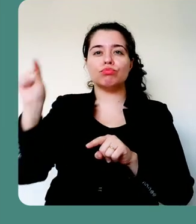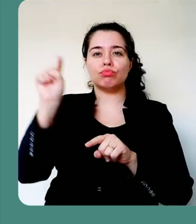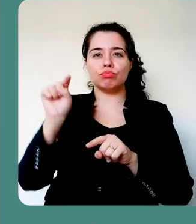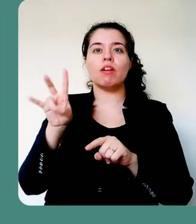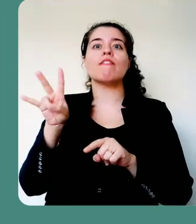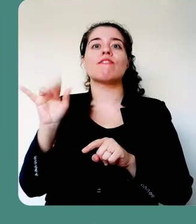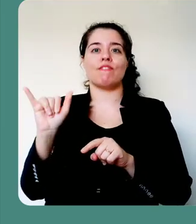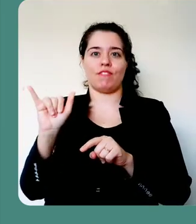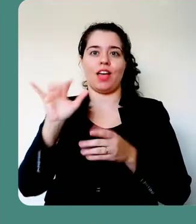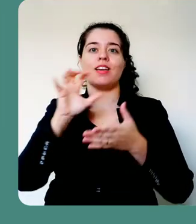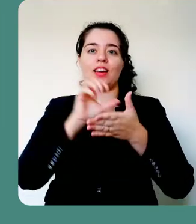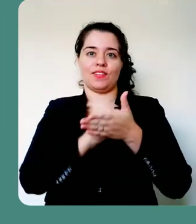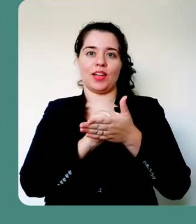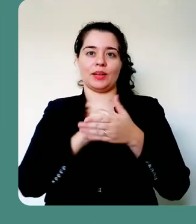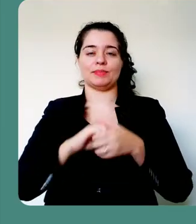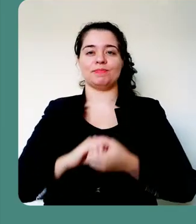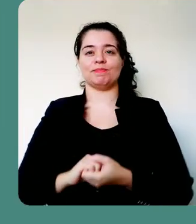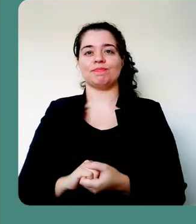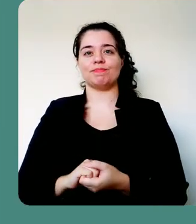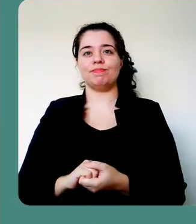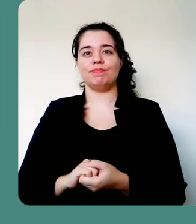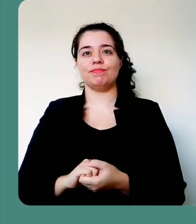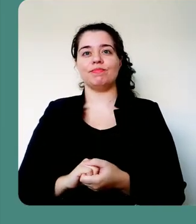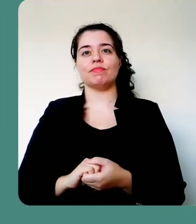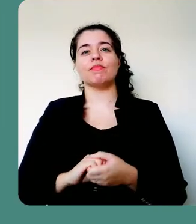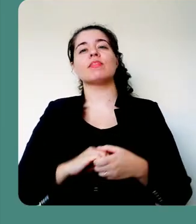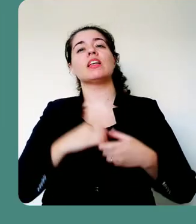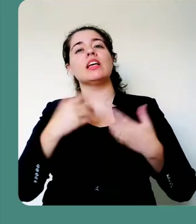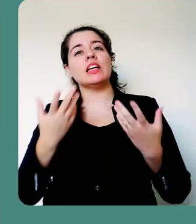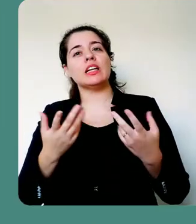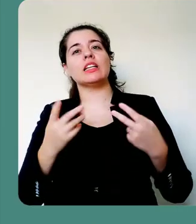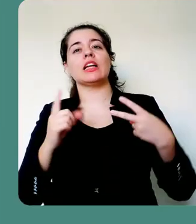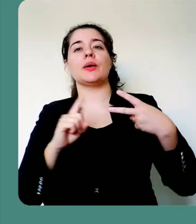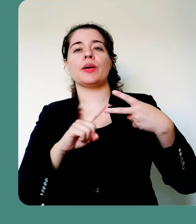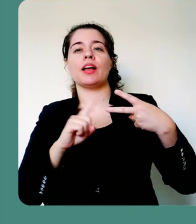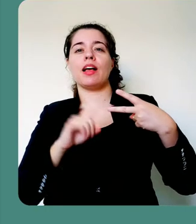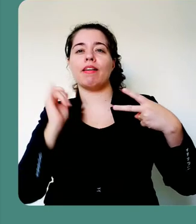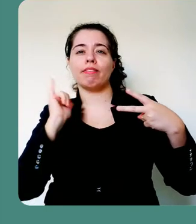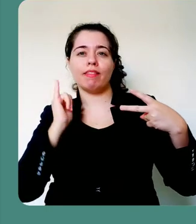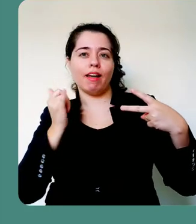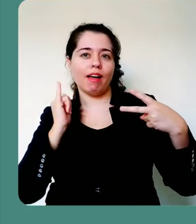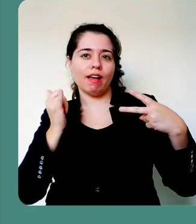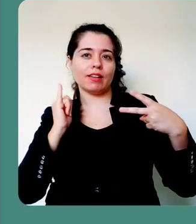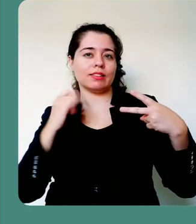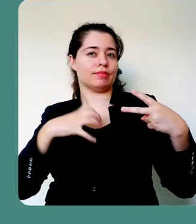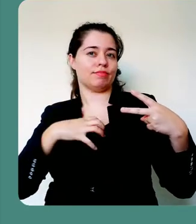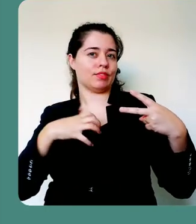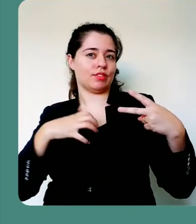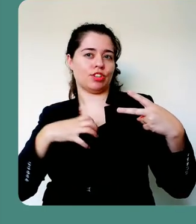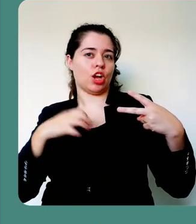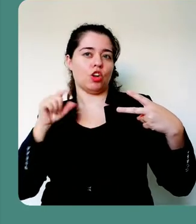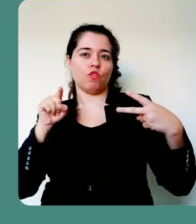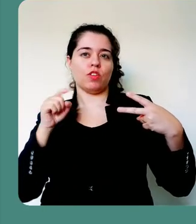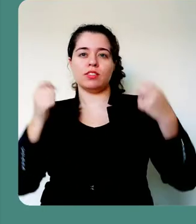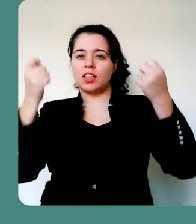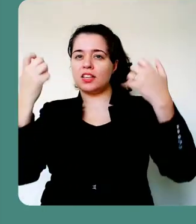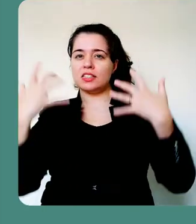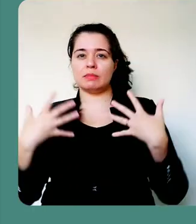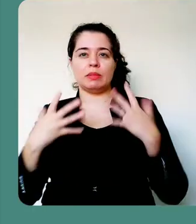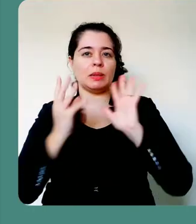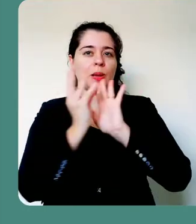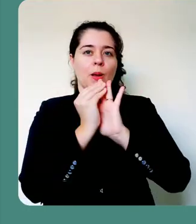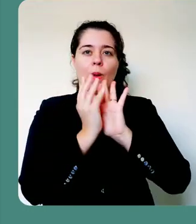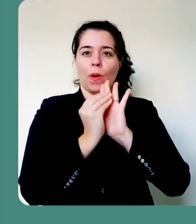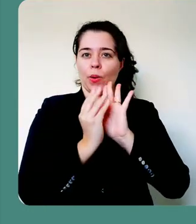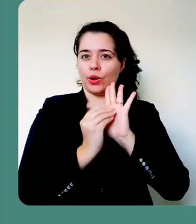apresentação. A narração é uma questão bem intuitiva, né? A gente vai fazer uma videoaula narrada, onde você vai fazer a explicação dos